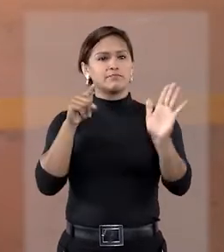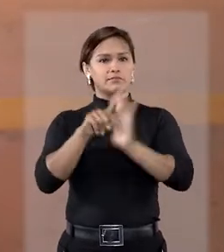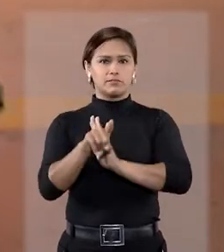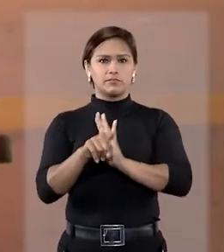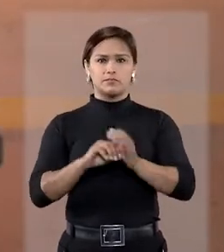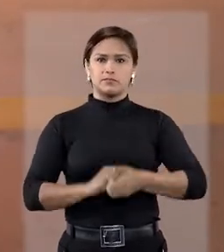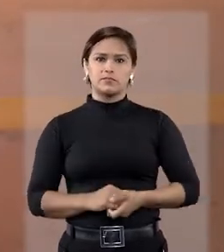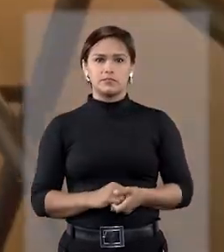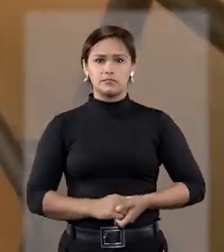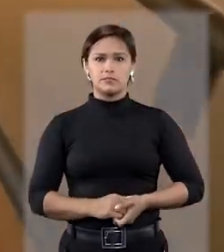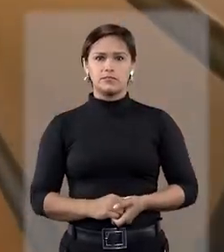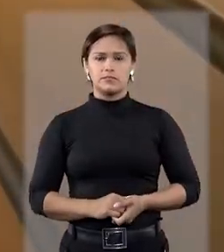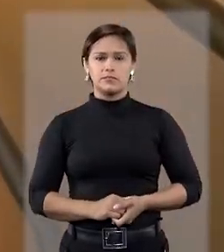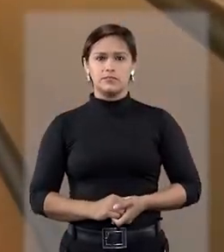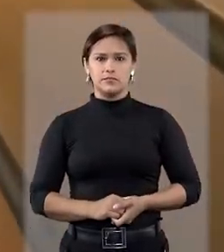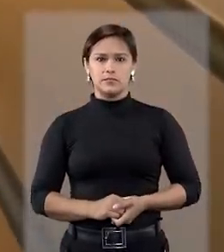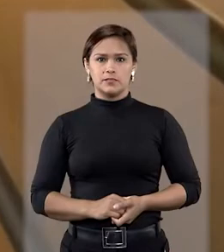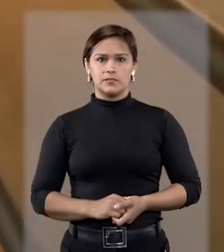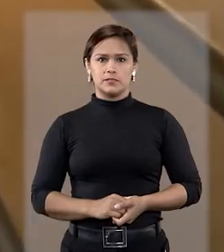de ouro é pergunte.